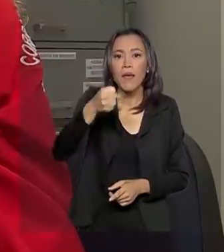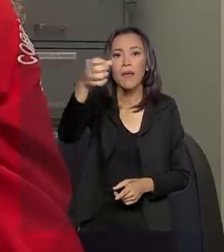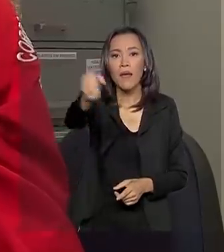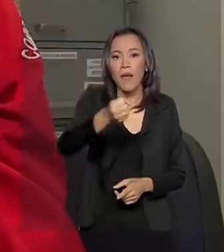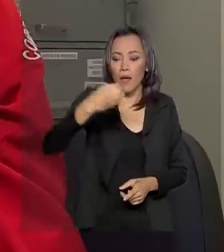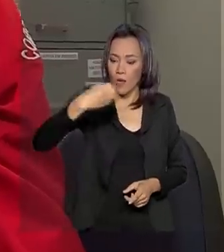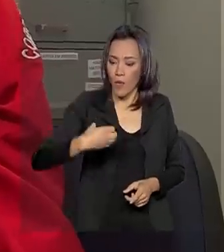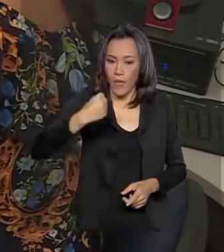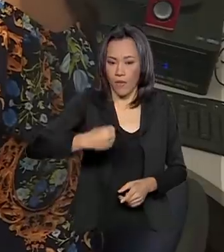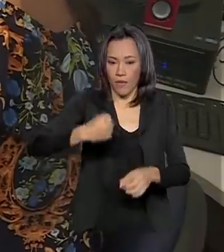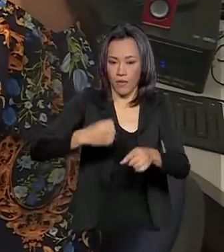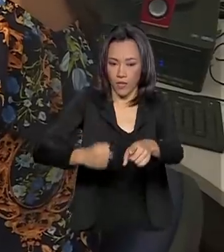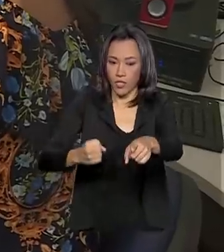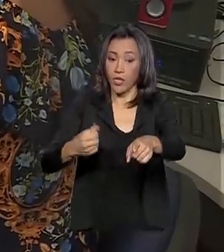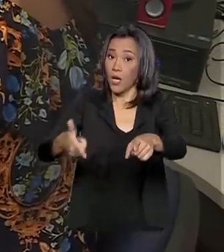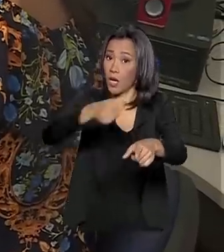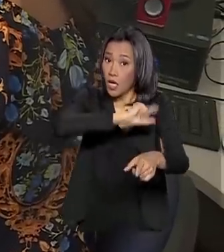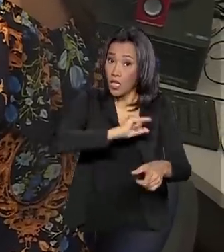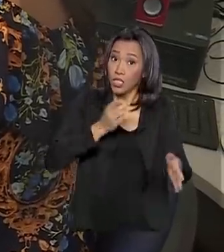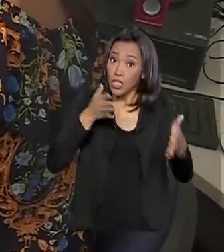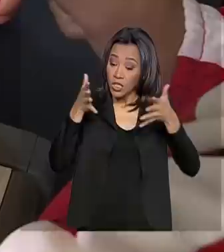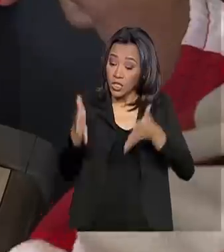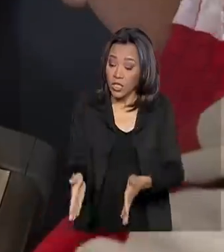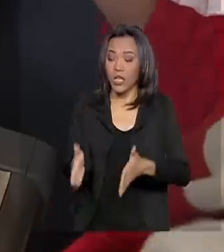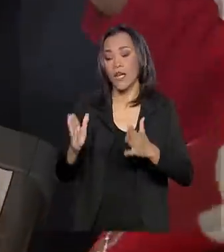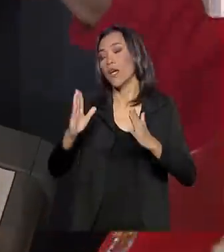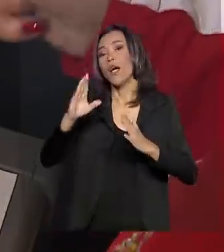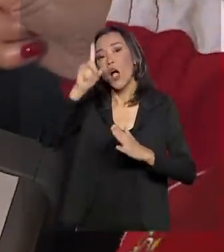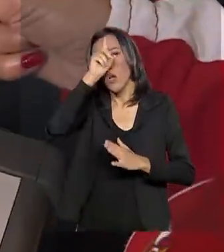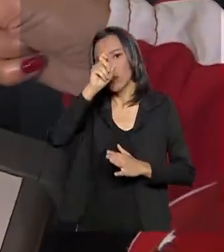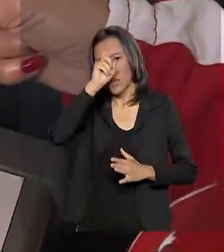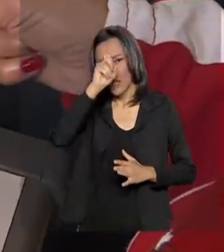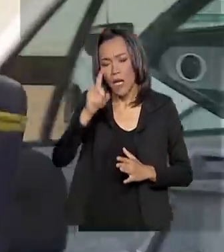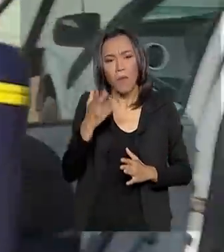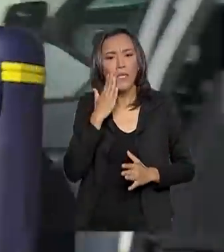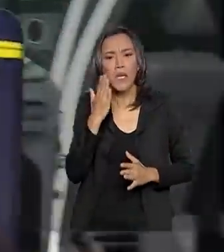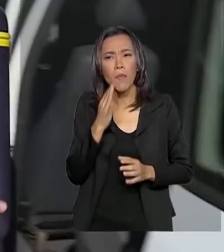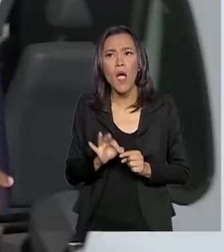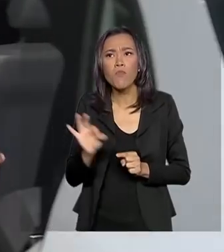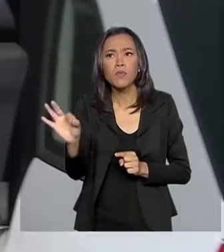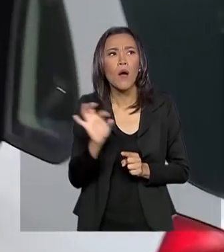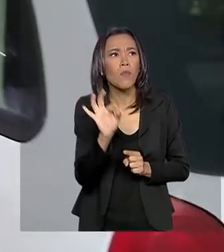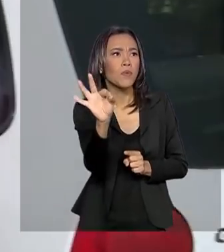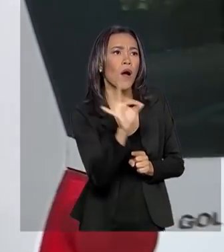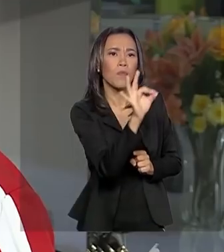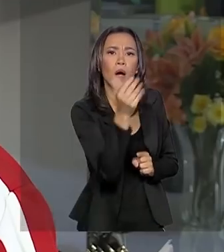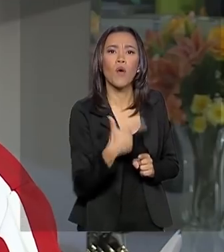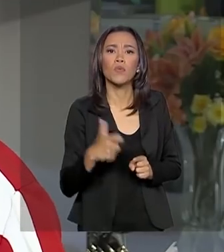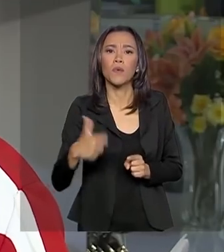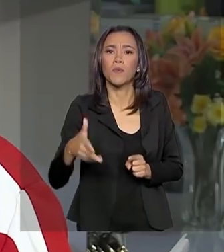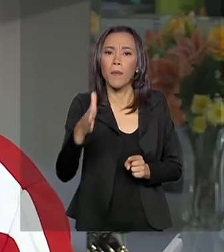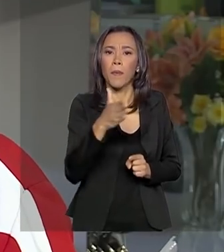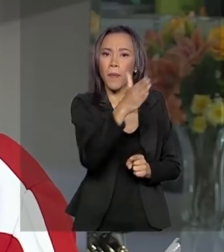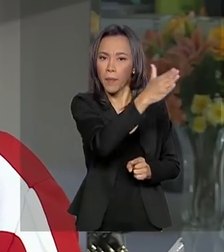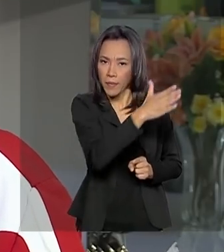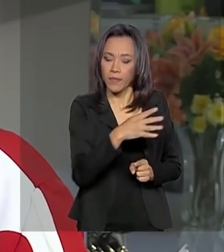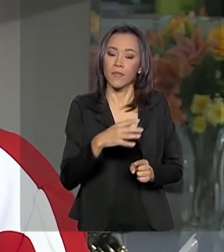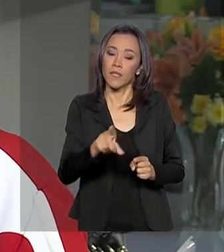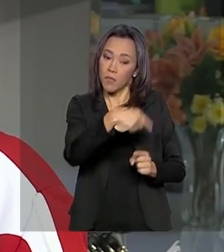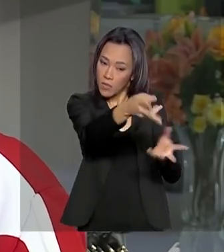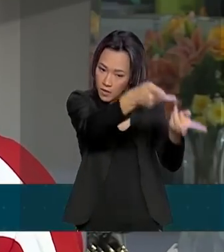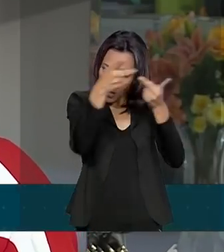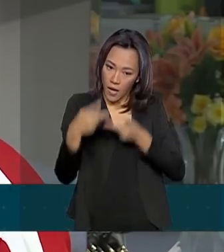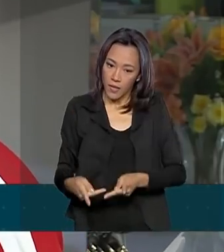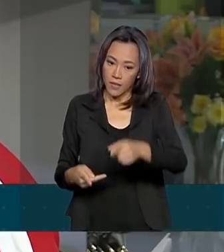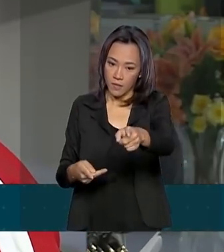tem toda uma preparação, eles chegam cedo ao hospital, traçam uma rota e pegam o material de trabalho. Quando eu chego na residência,